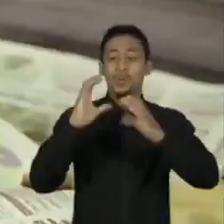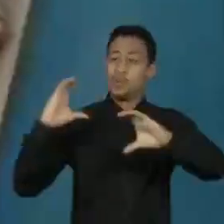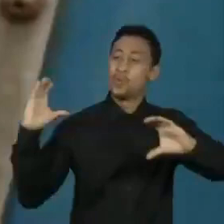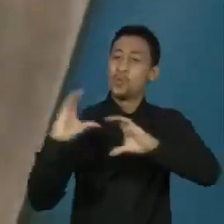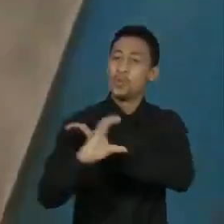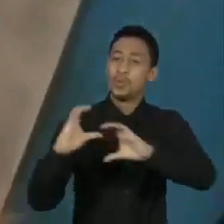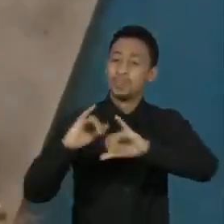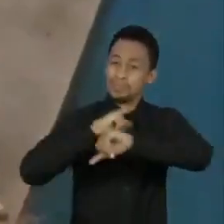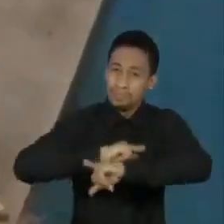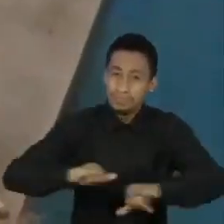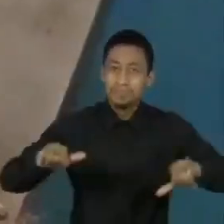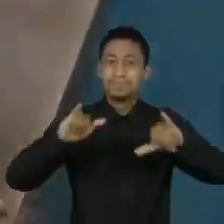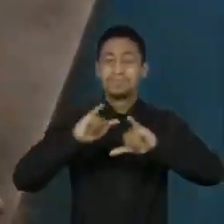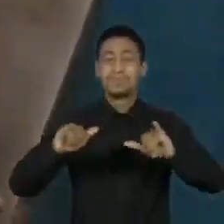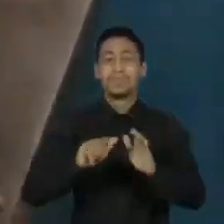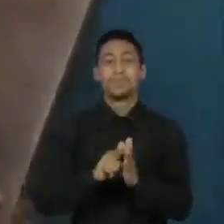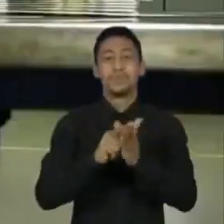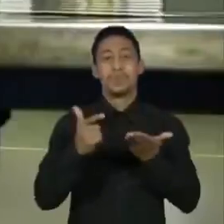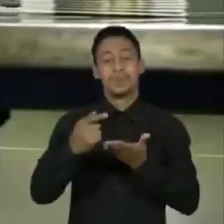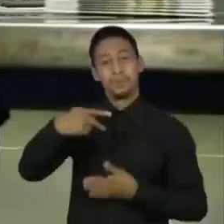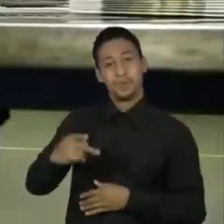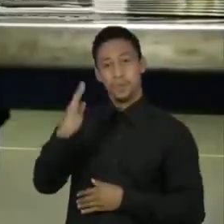mas do jornalismo brasileiro.